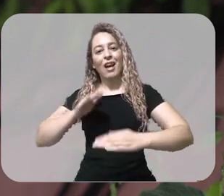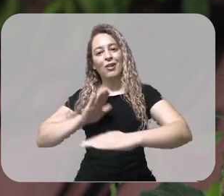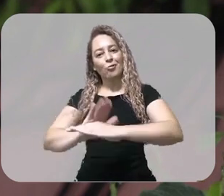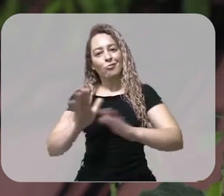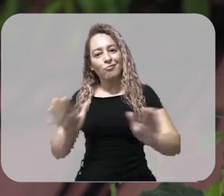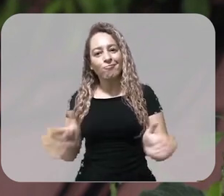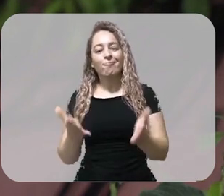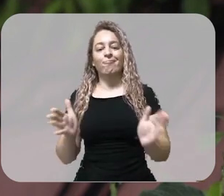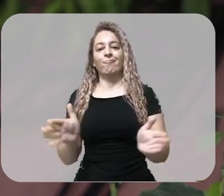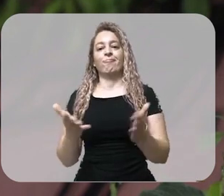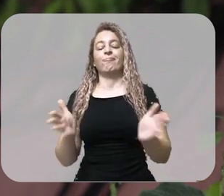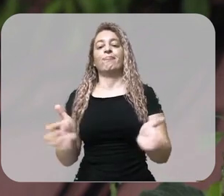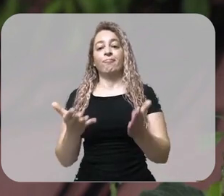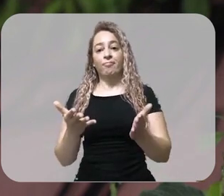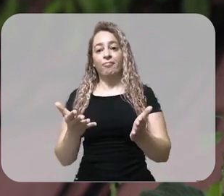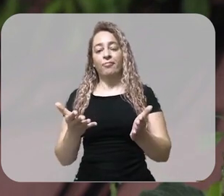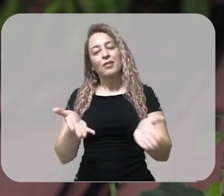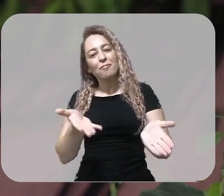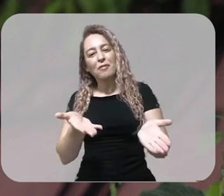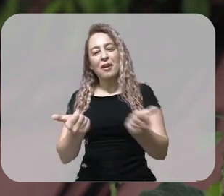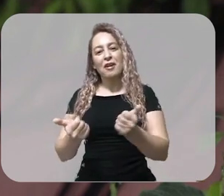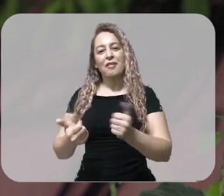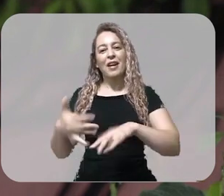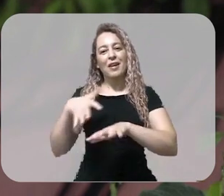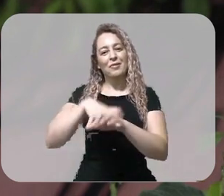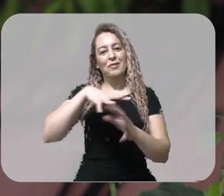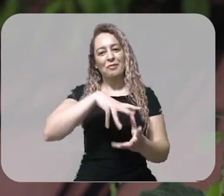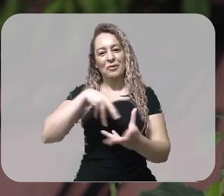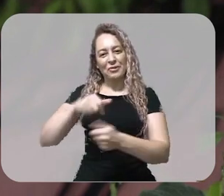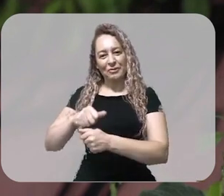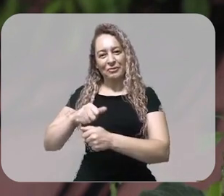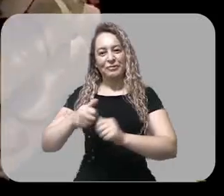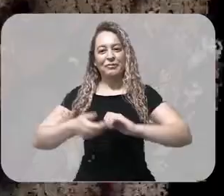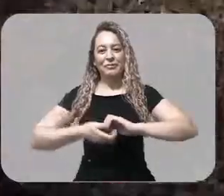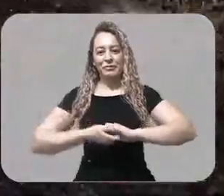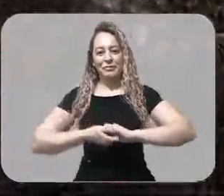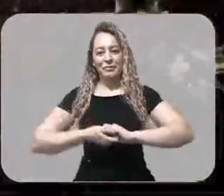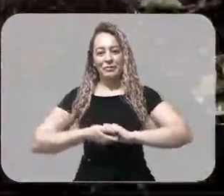na vida de uma criança com autismo. Seja bem-vindo ao Inclua Mundo.